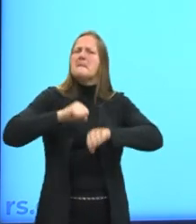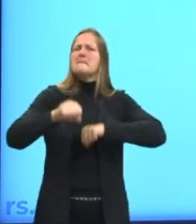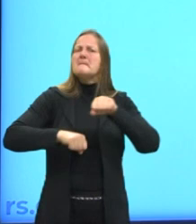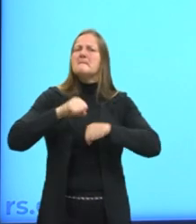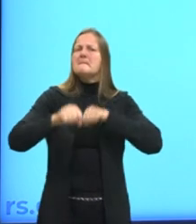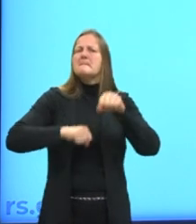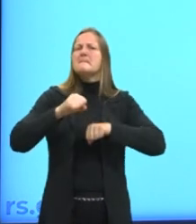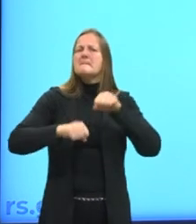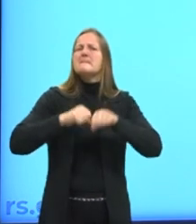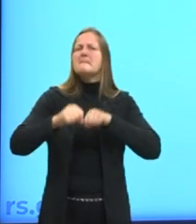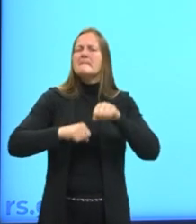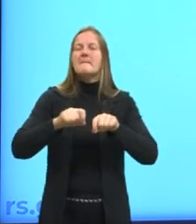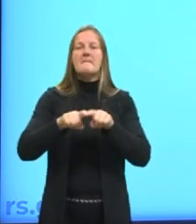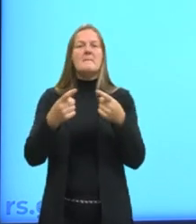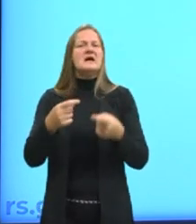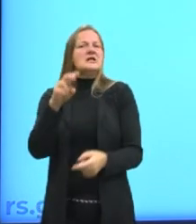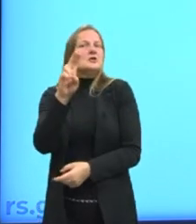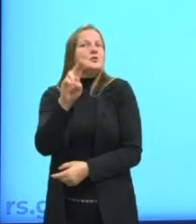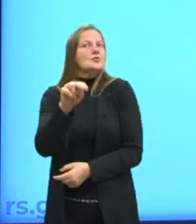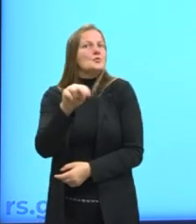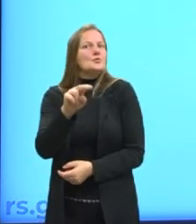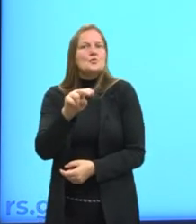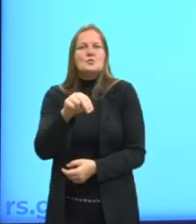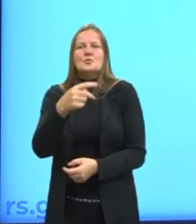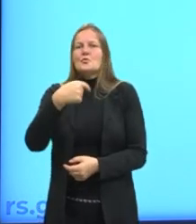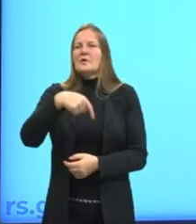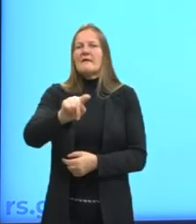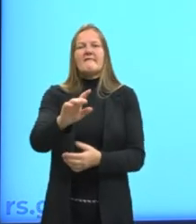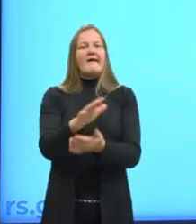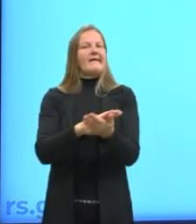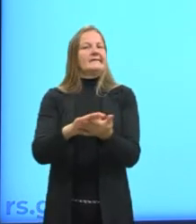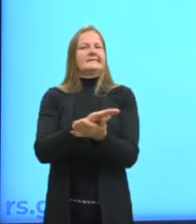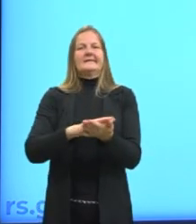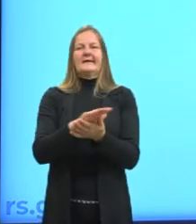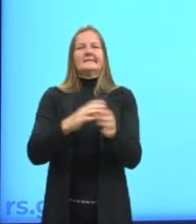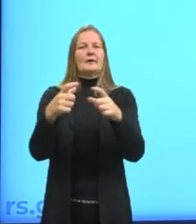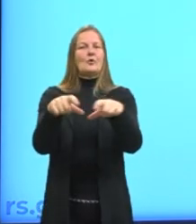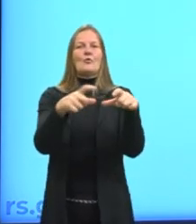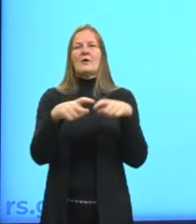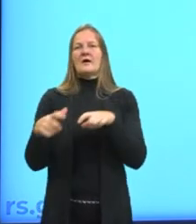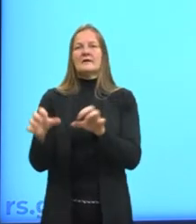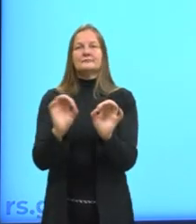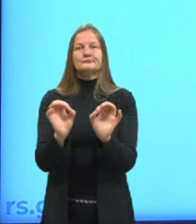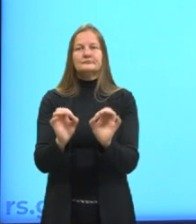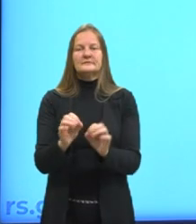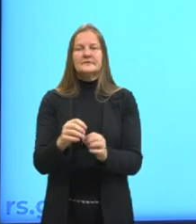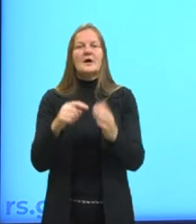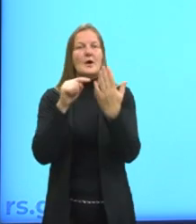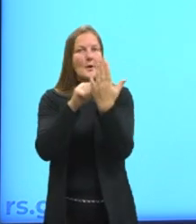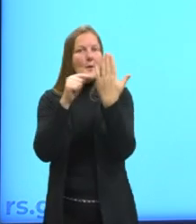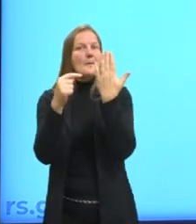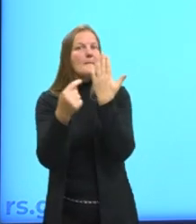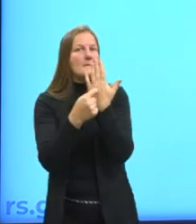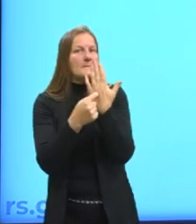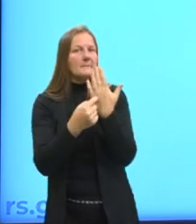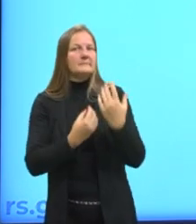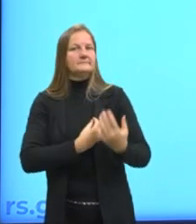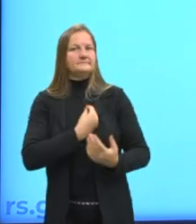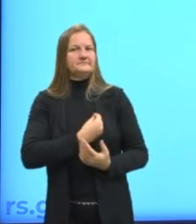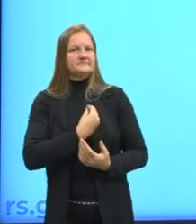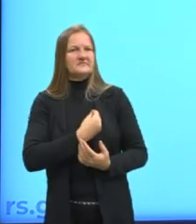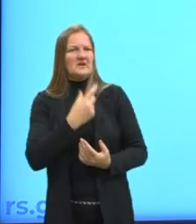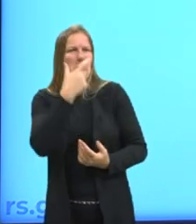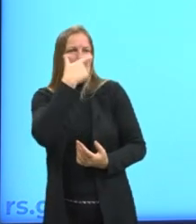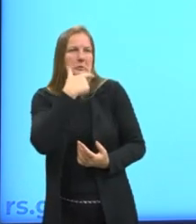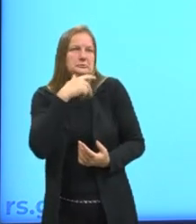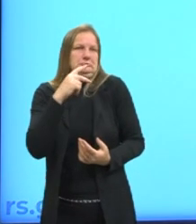bicicleta, mas nunca vai a lugar nenhum. Deve ser uma metáfora da existência dele.